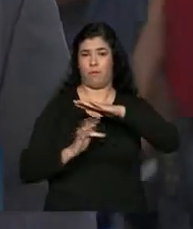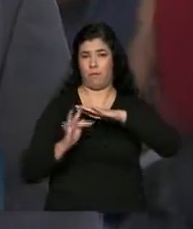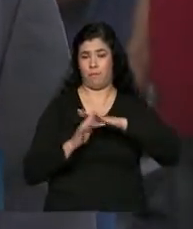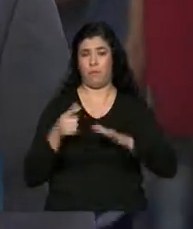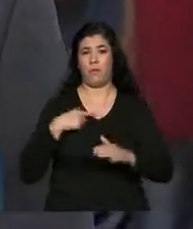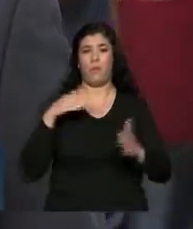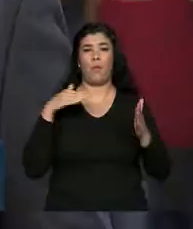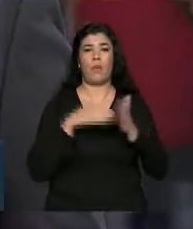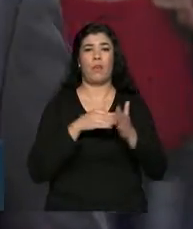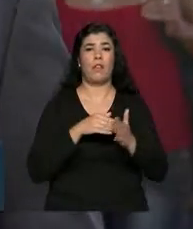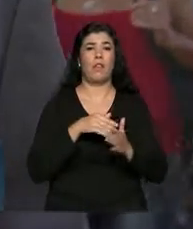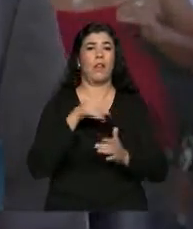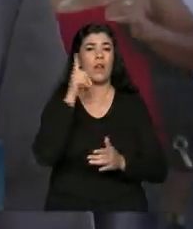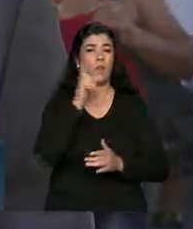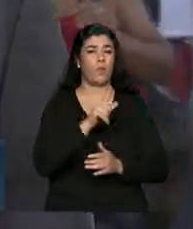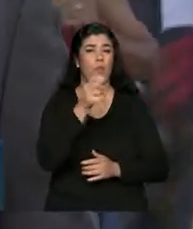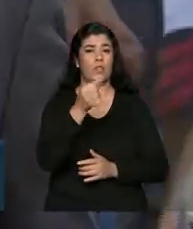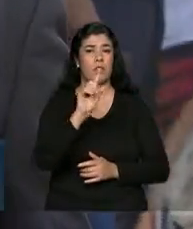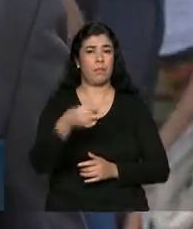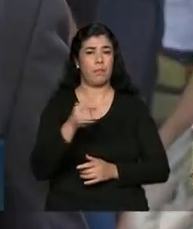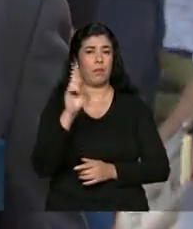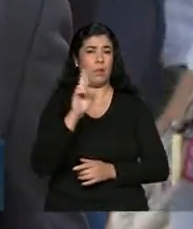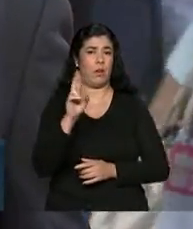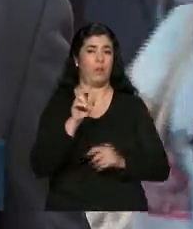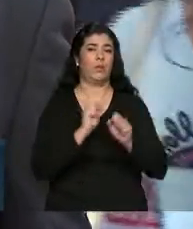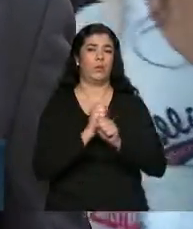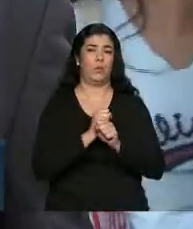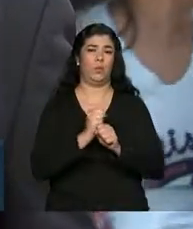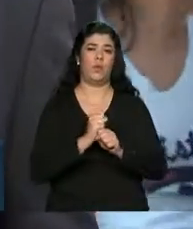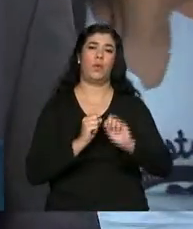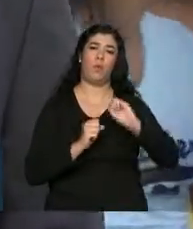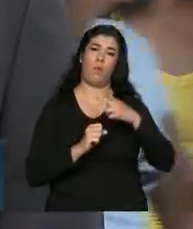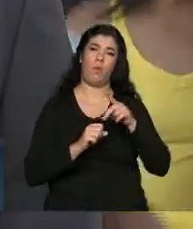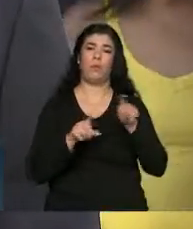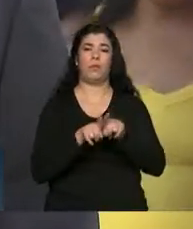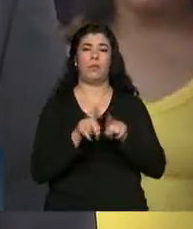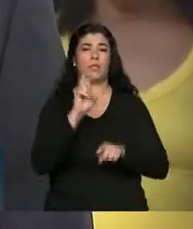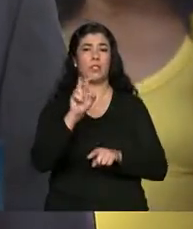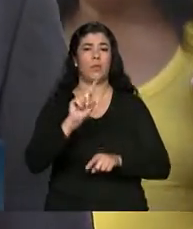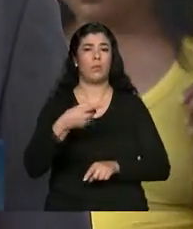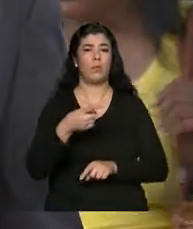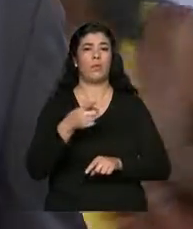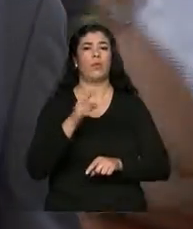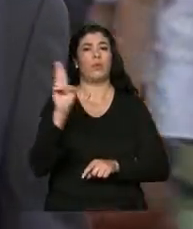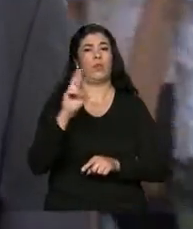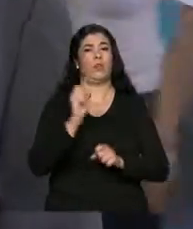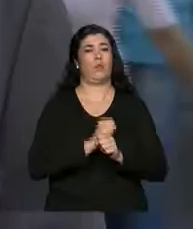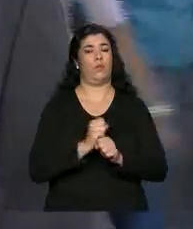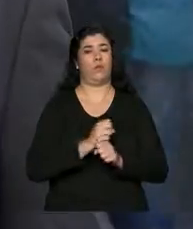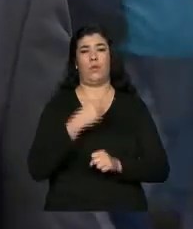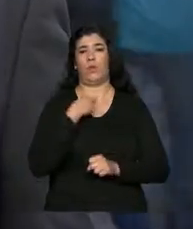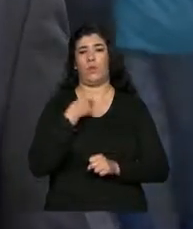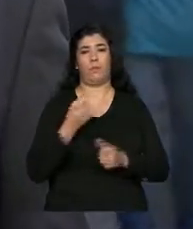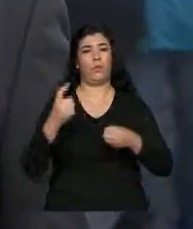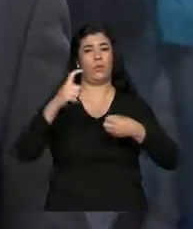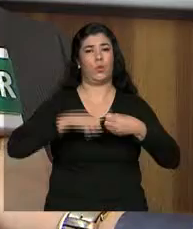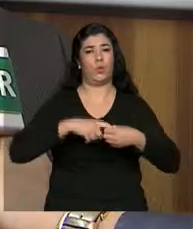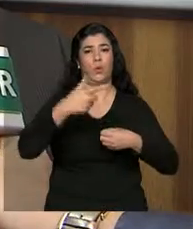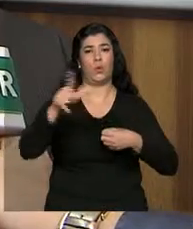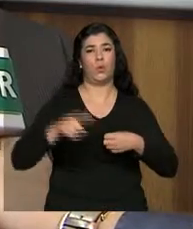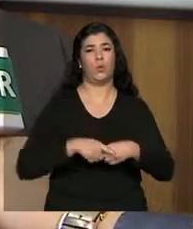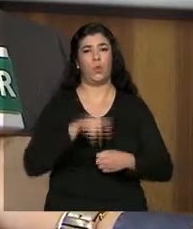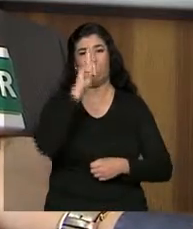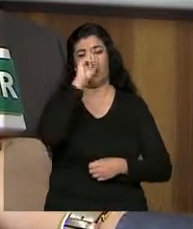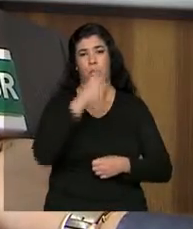máximo R 60 mil por ano, o equivalente a R 5 mil por mês, e o empreendedor não pode ser sócio nem dono de outra empresa.